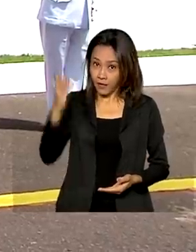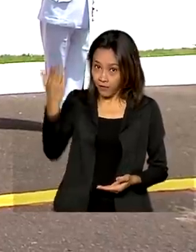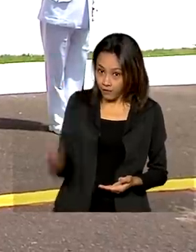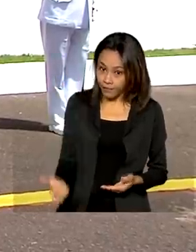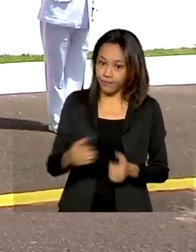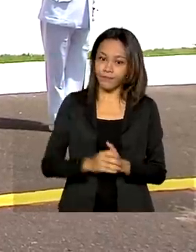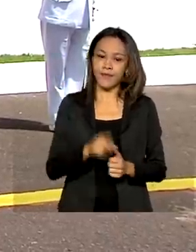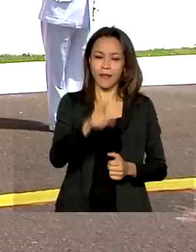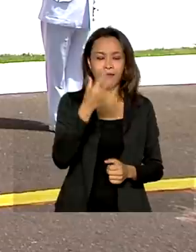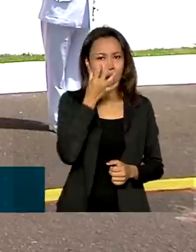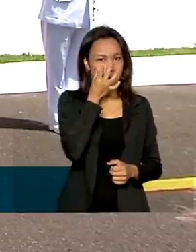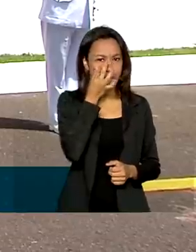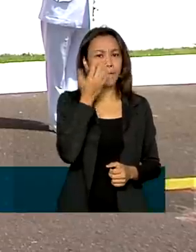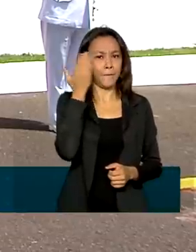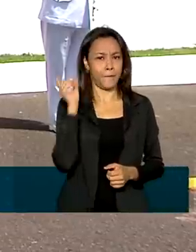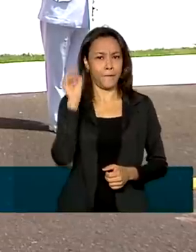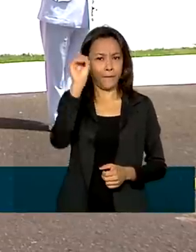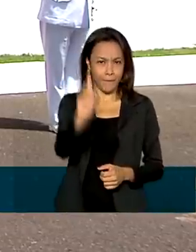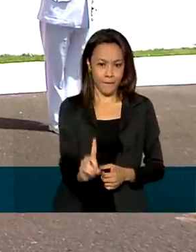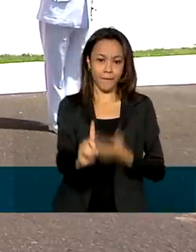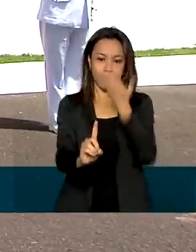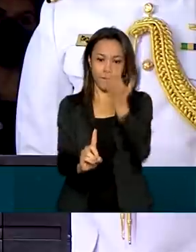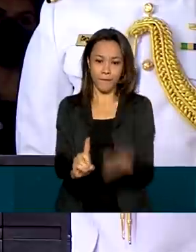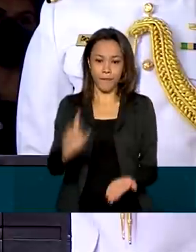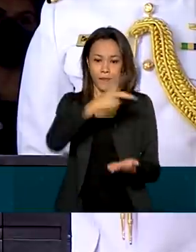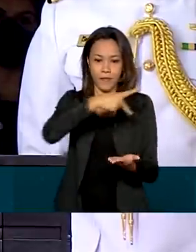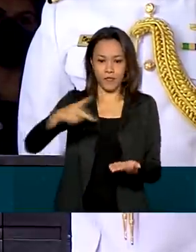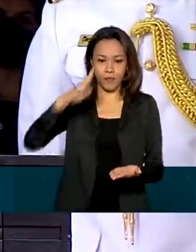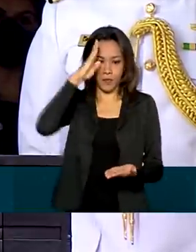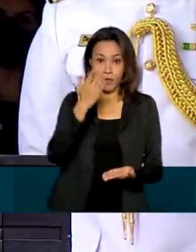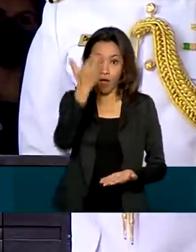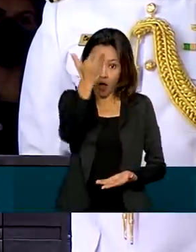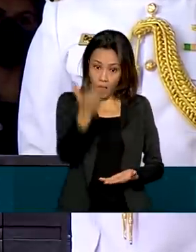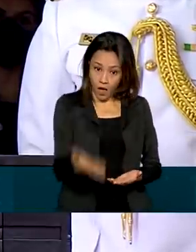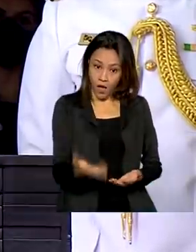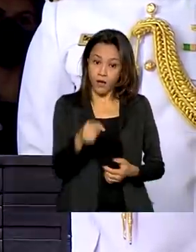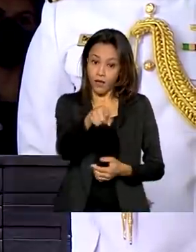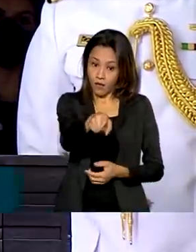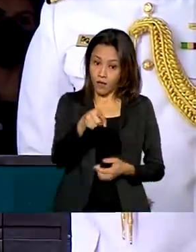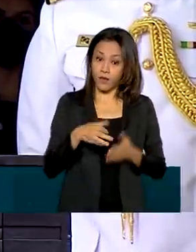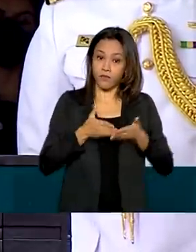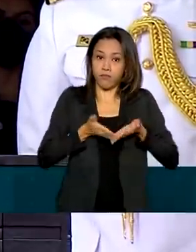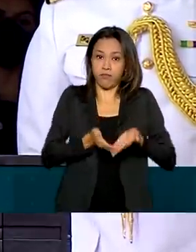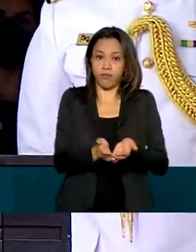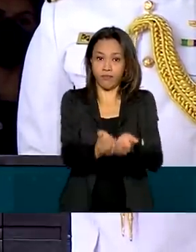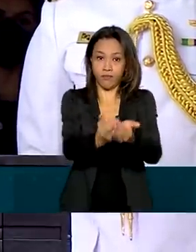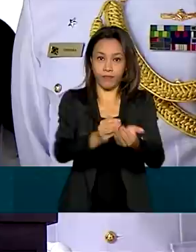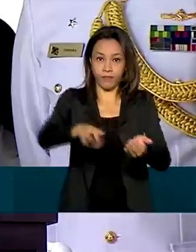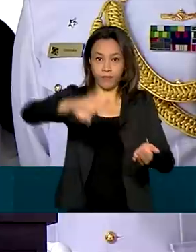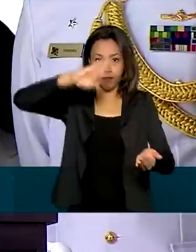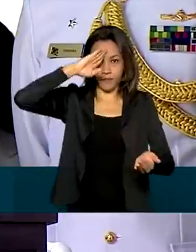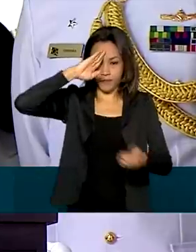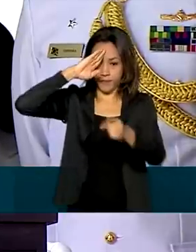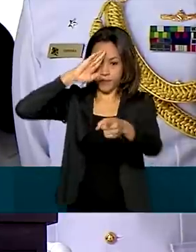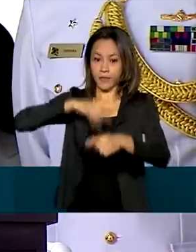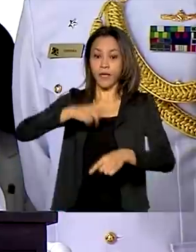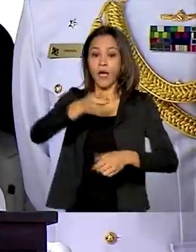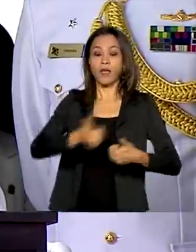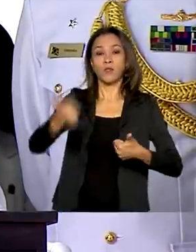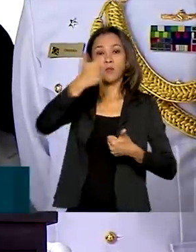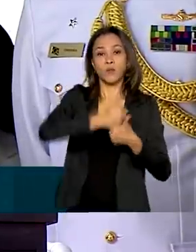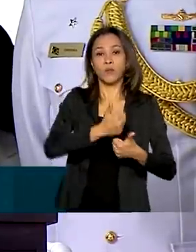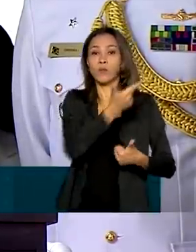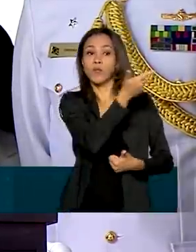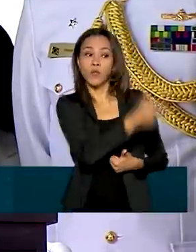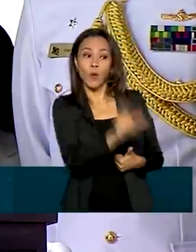contou com a presença do presidente Jair Bolsonaro. O almirante de esquadra Almir Garnier Santos assumiu no lugar